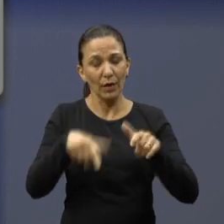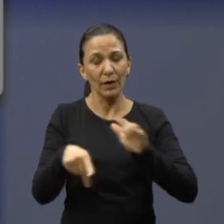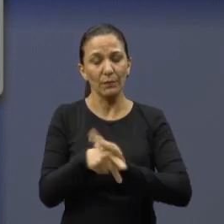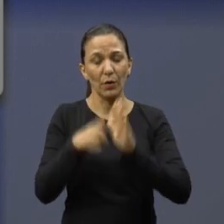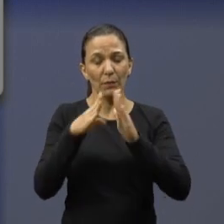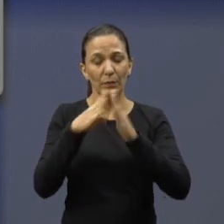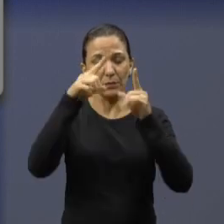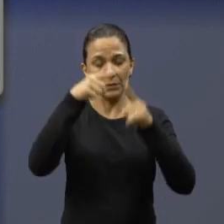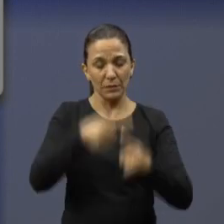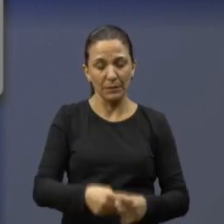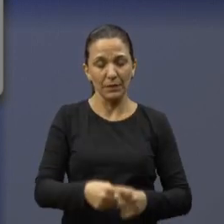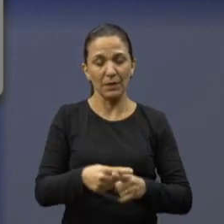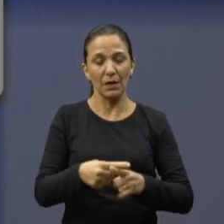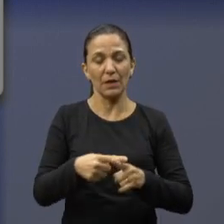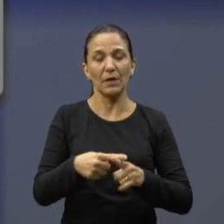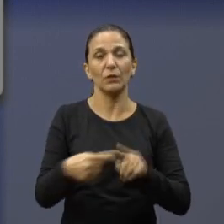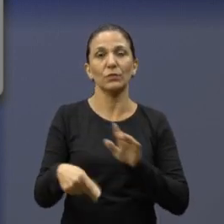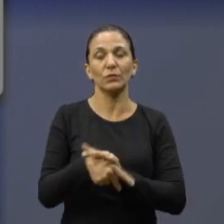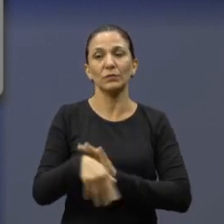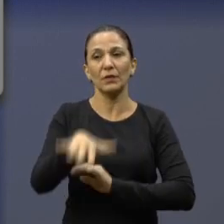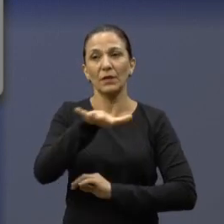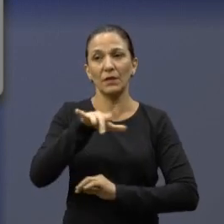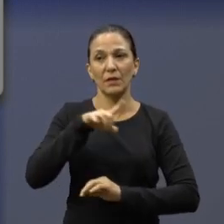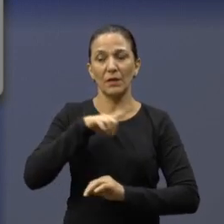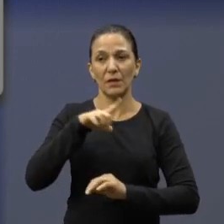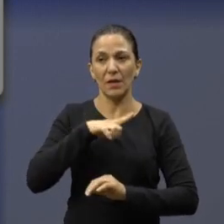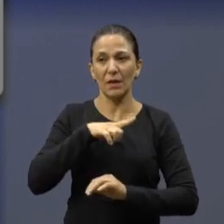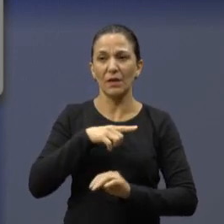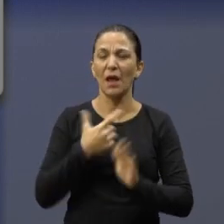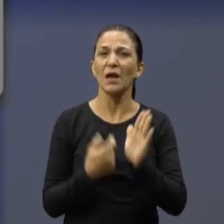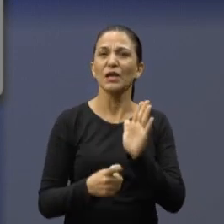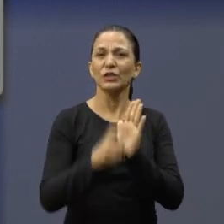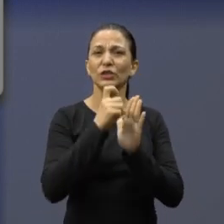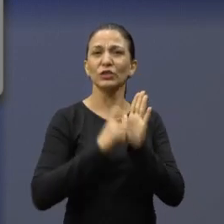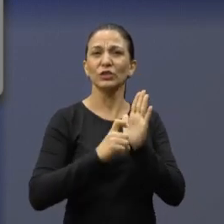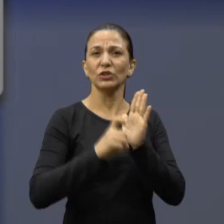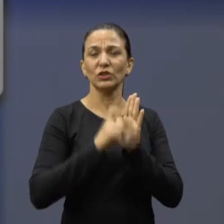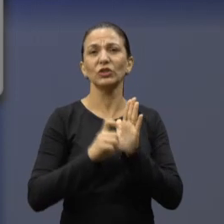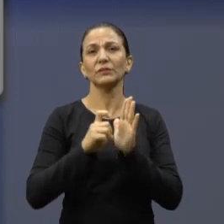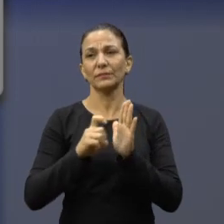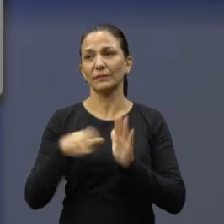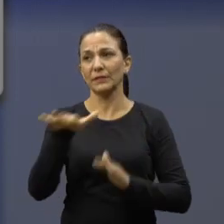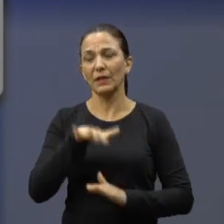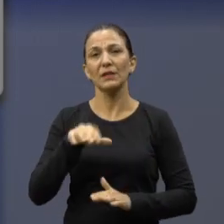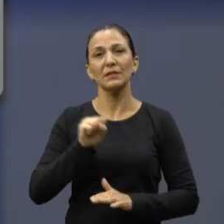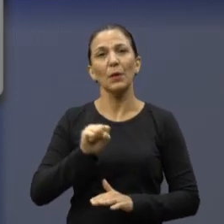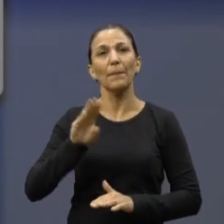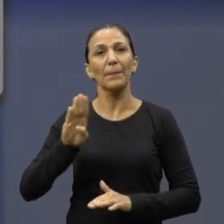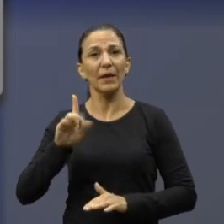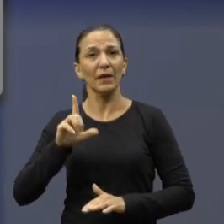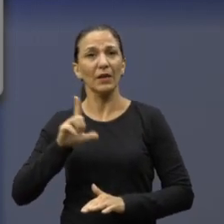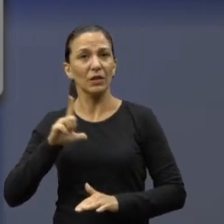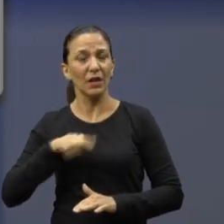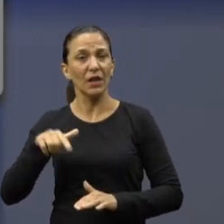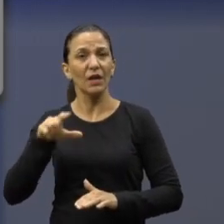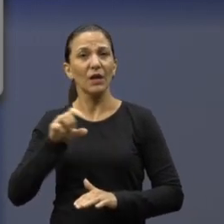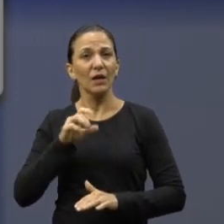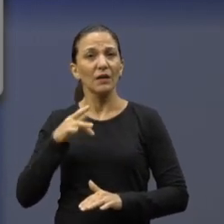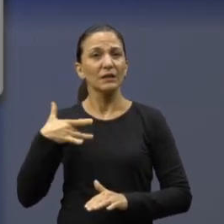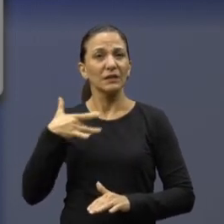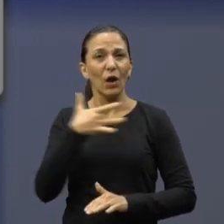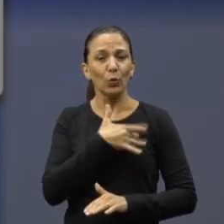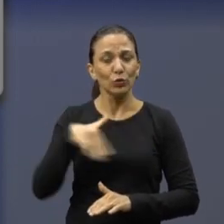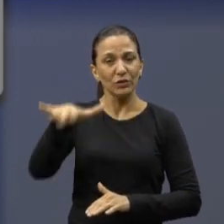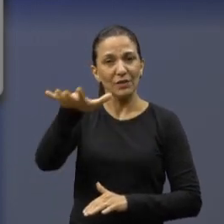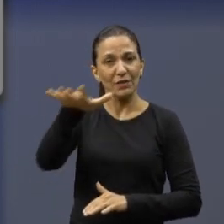Araquarense, que nós mostramos toda a pichação, abandonada. A unidade básica de saúde do Jardim São Bento foi saqueada e